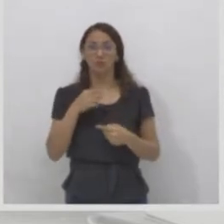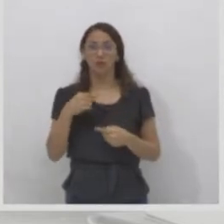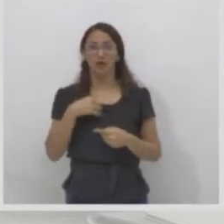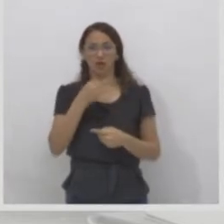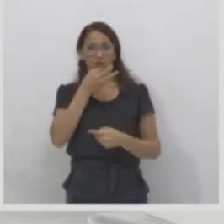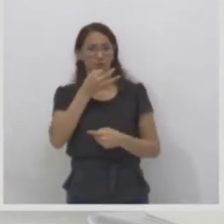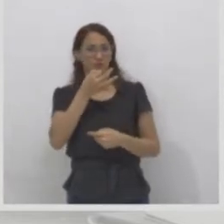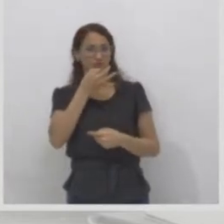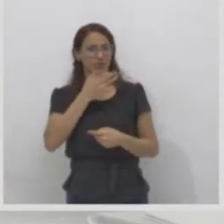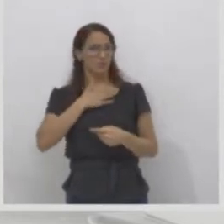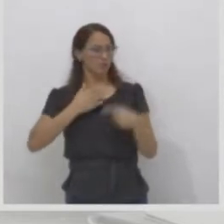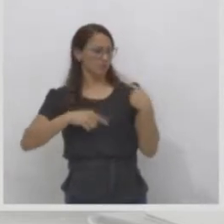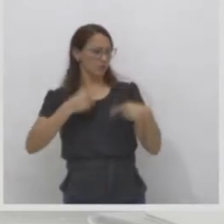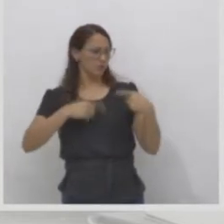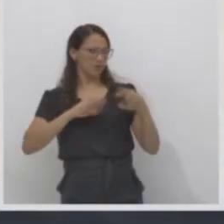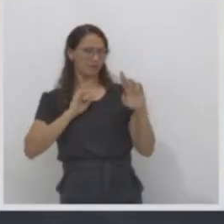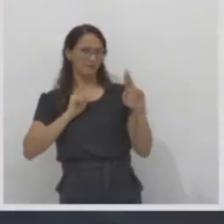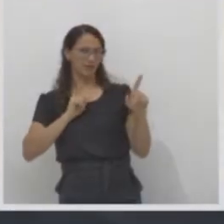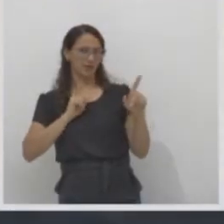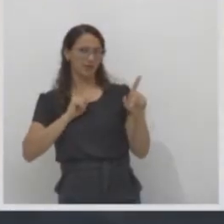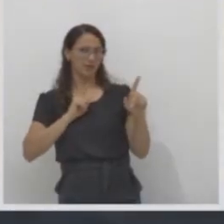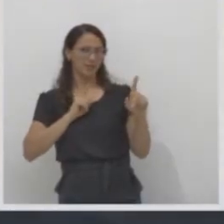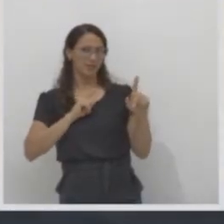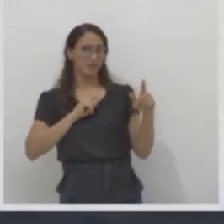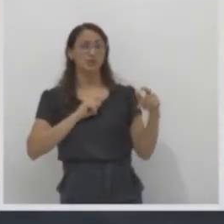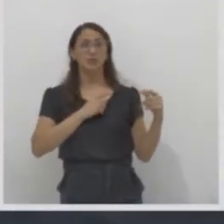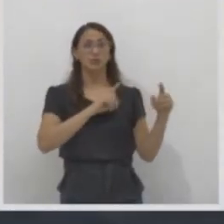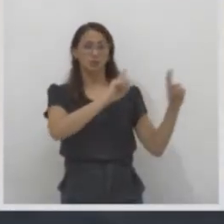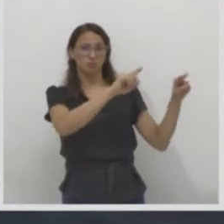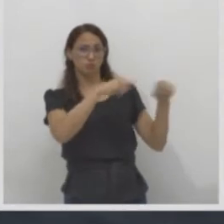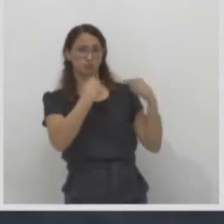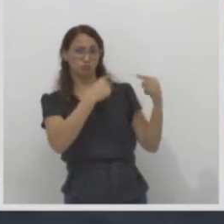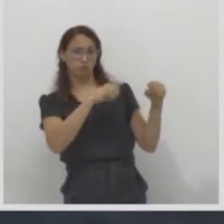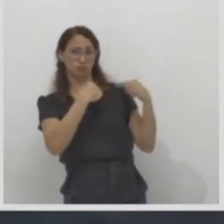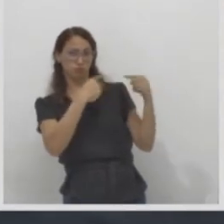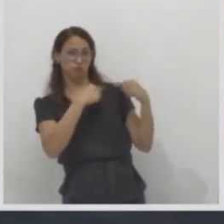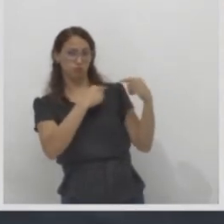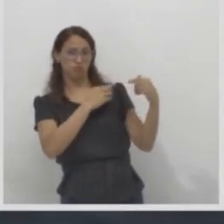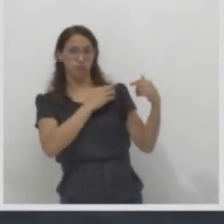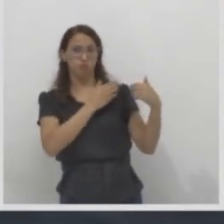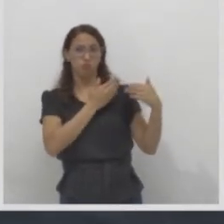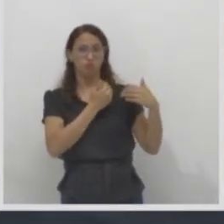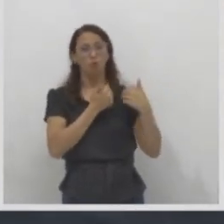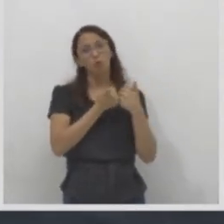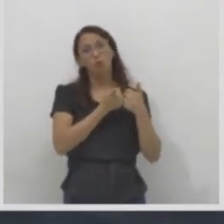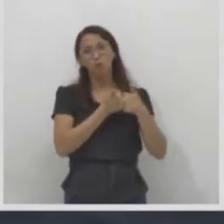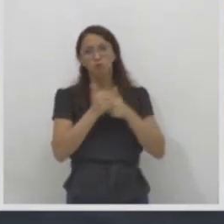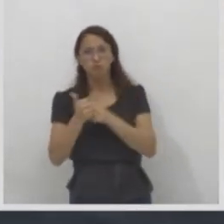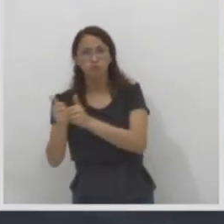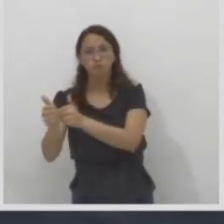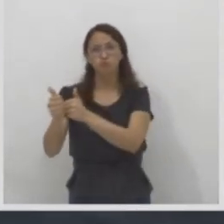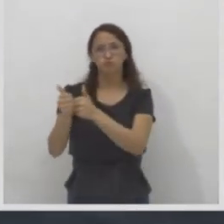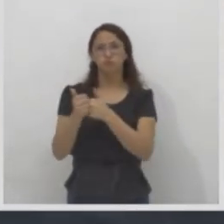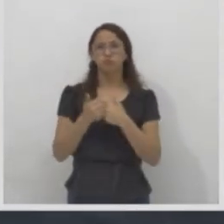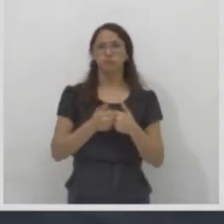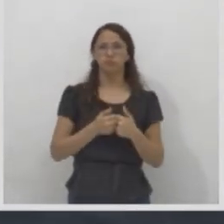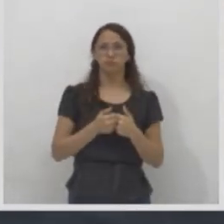opiniões políticas. Você é perseguido por um governo, até pela sua religião, ou pela sua